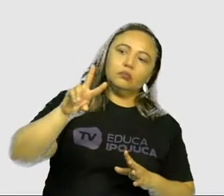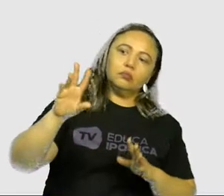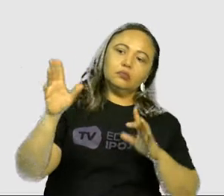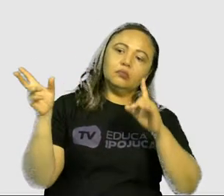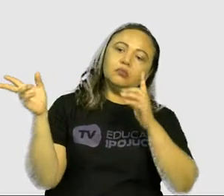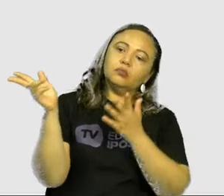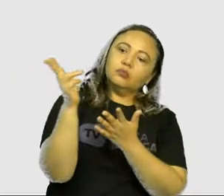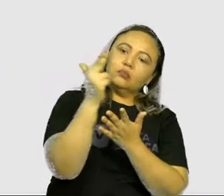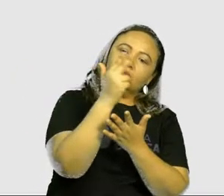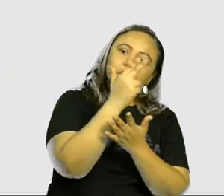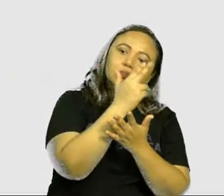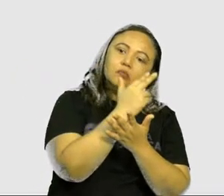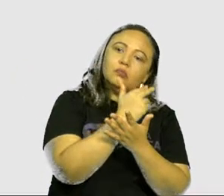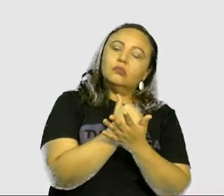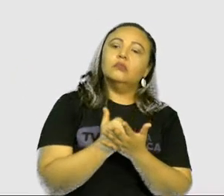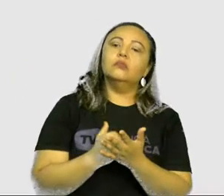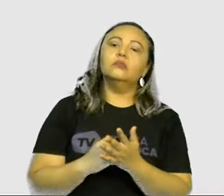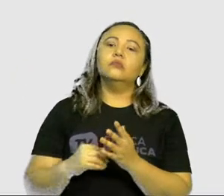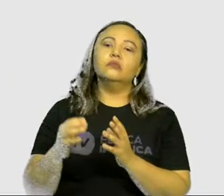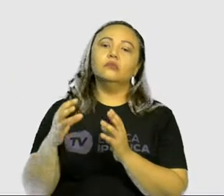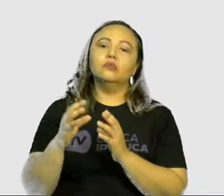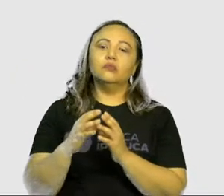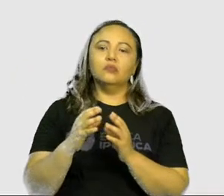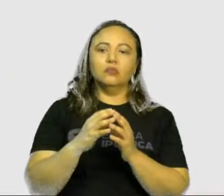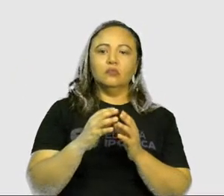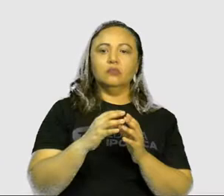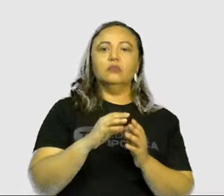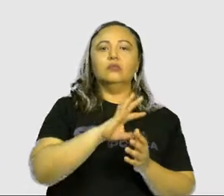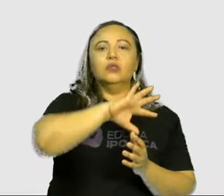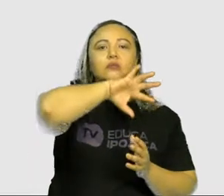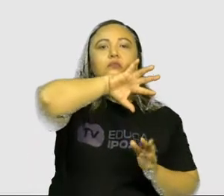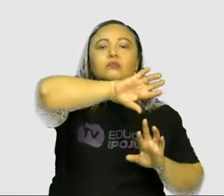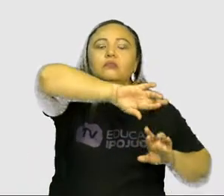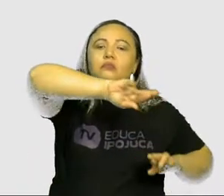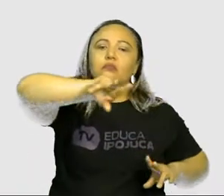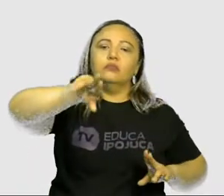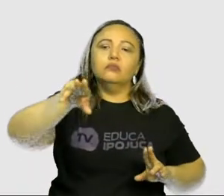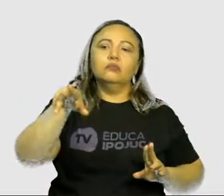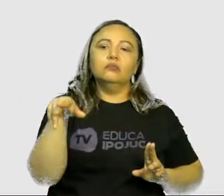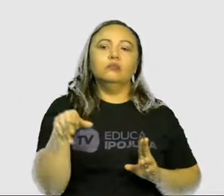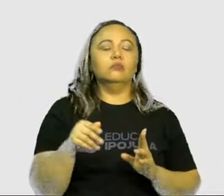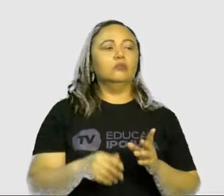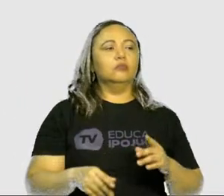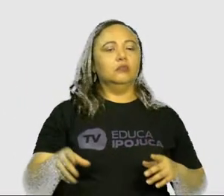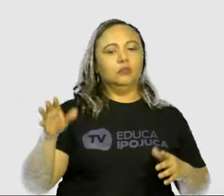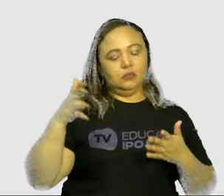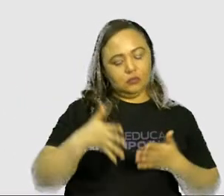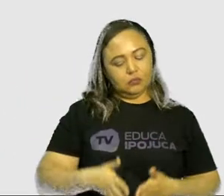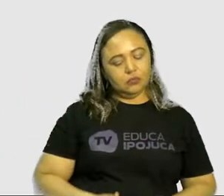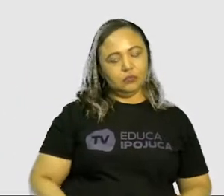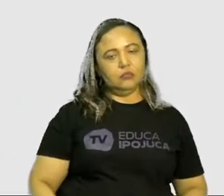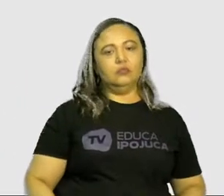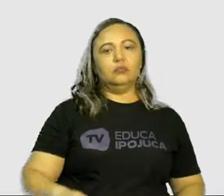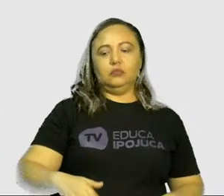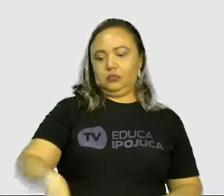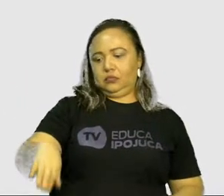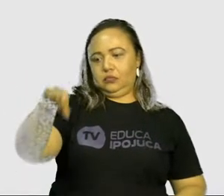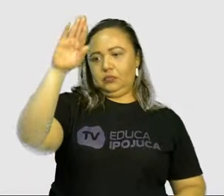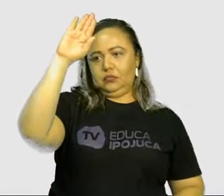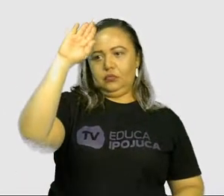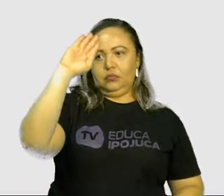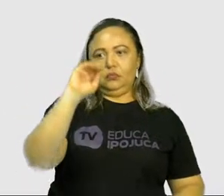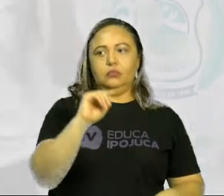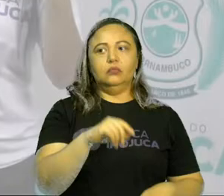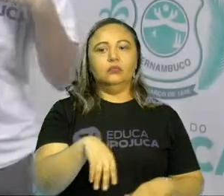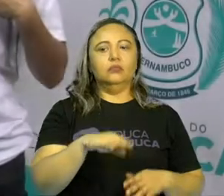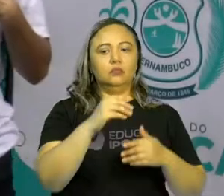o reino animal, né? São aqueles que nascem, crescem, reproduzem e morrem. Então, todo